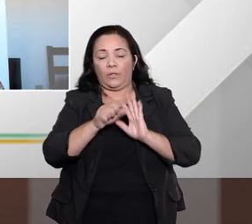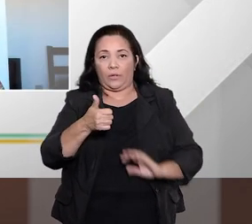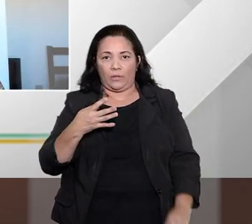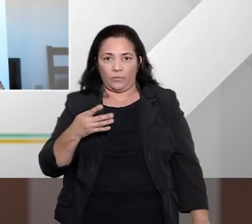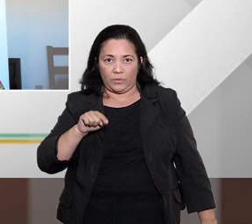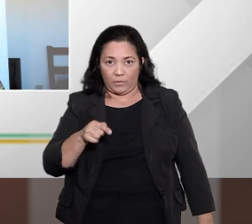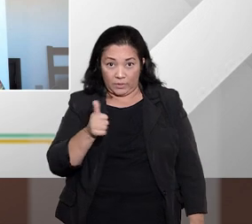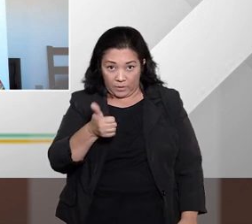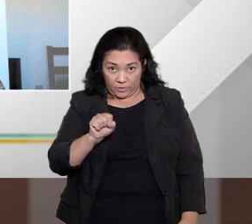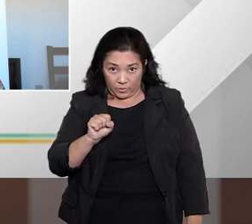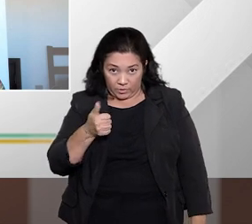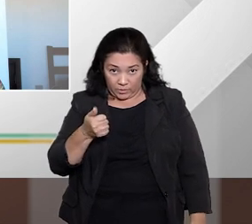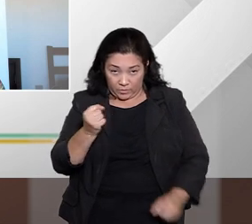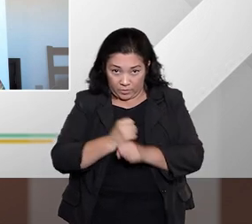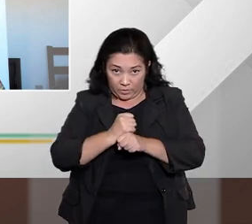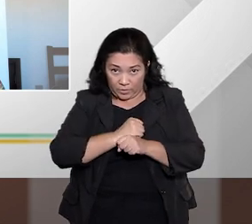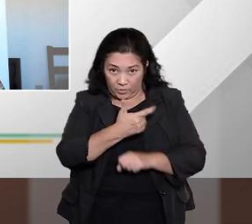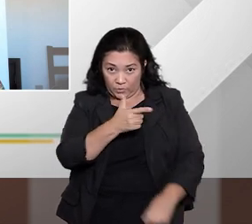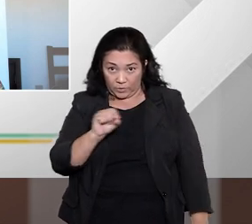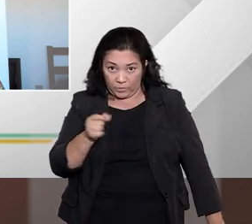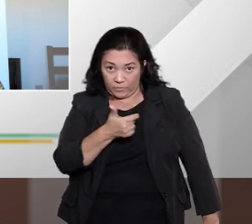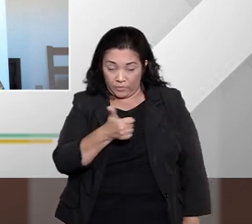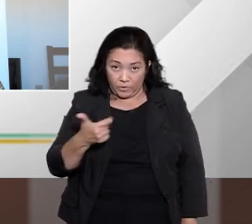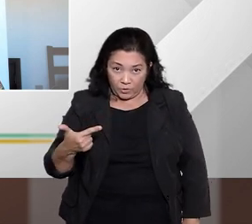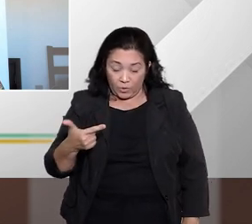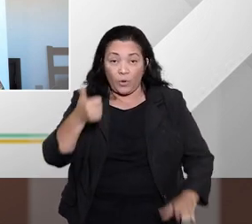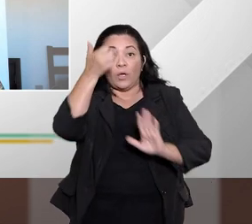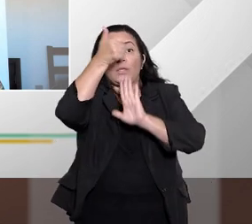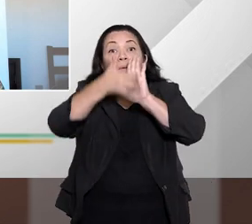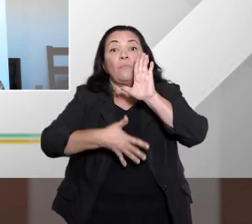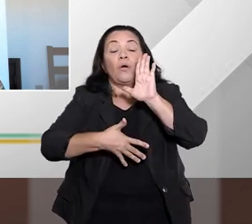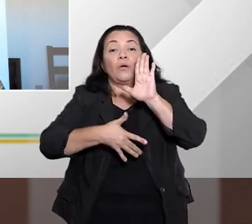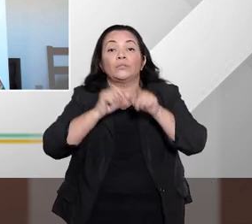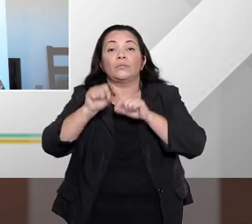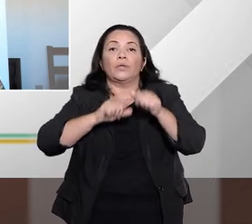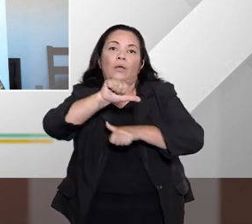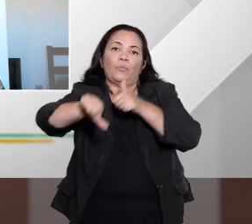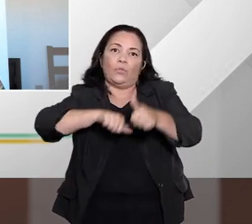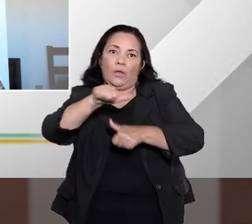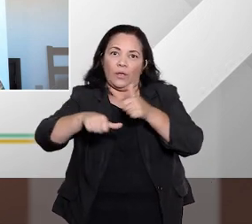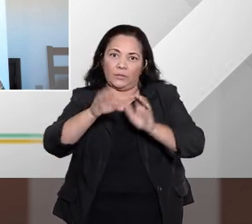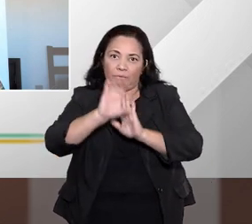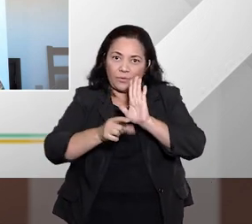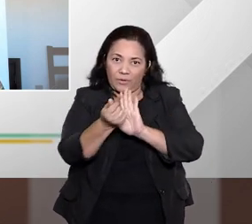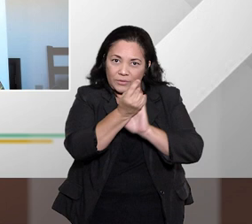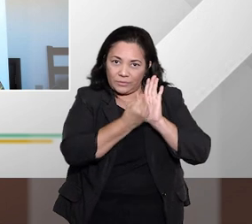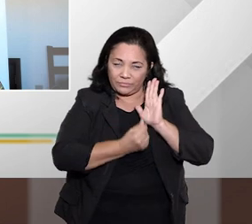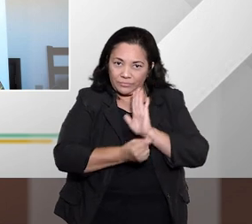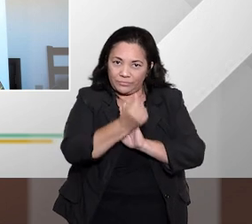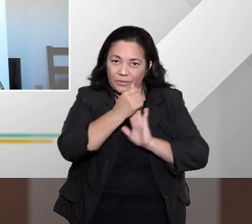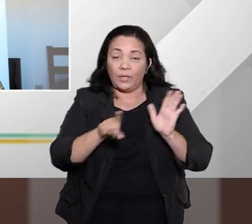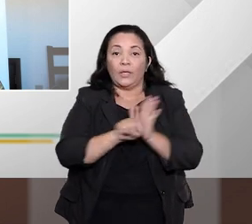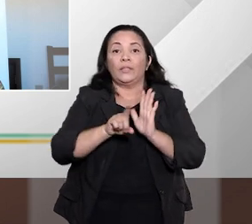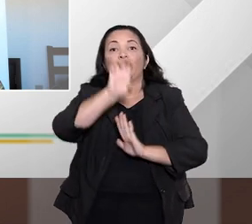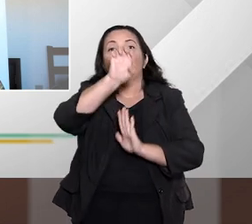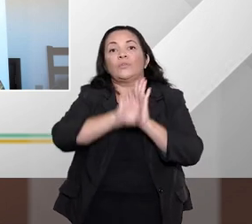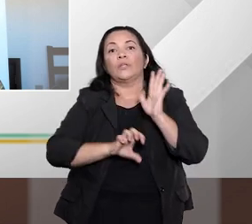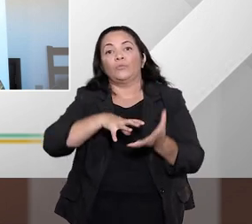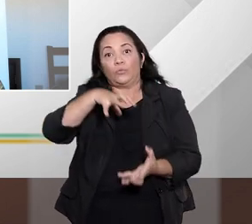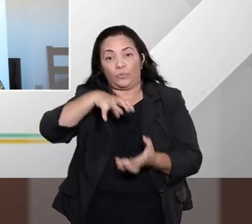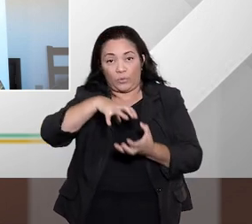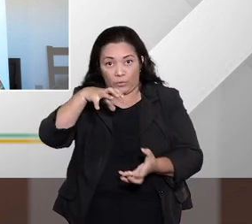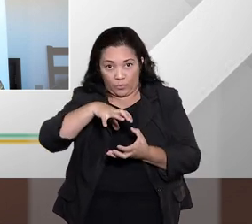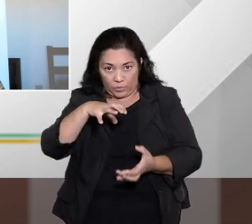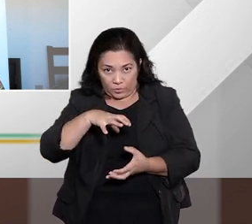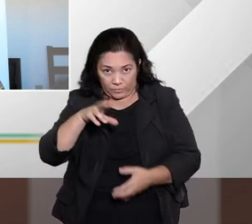14.181 de 2021, que trouxe alterações no Código de Defesa do Consumidor e no Estatuto do Idoso, como